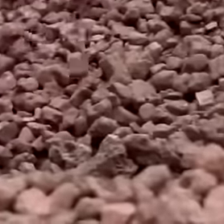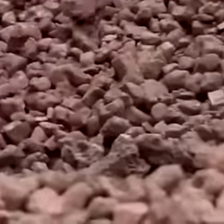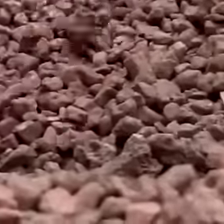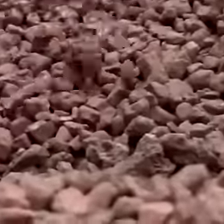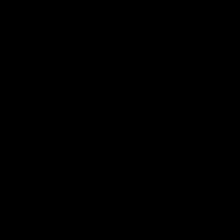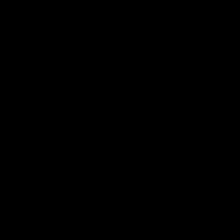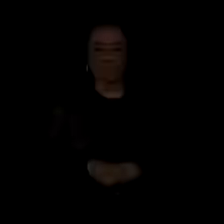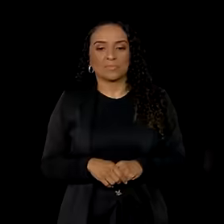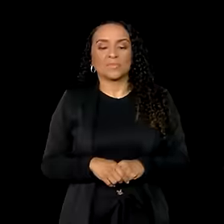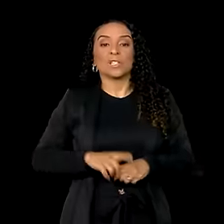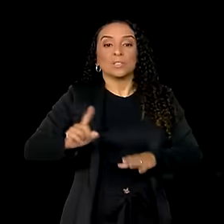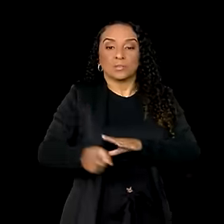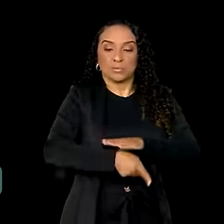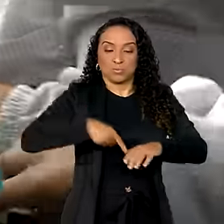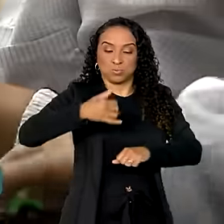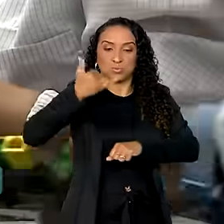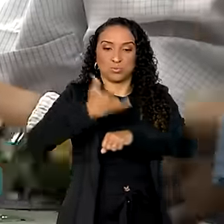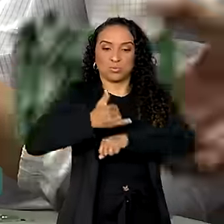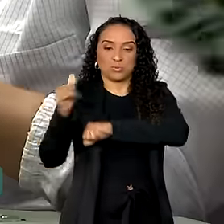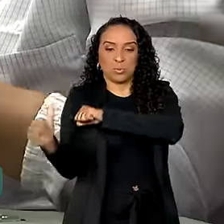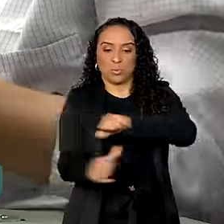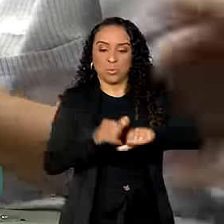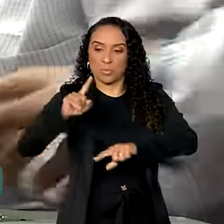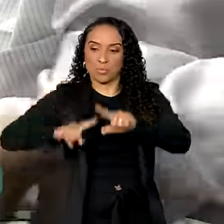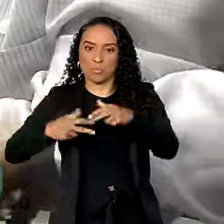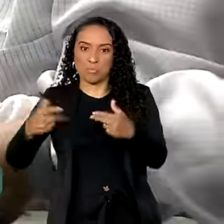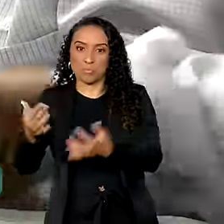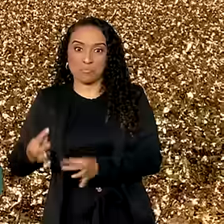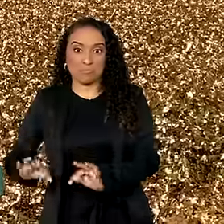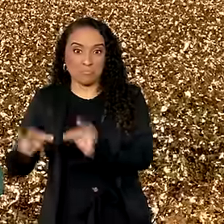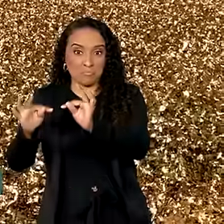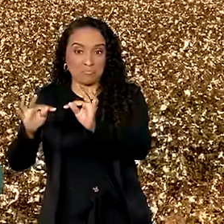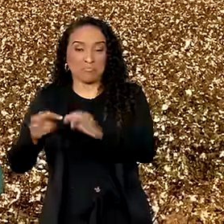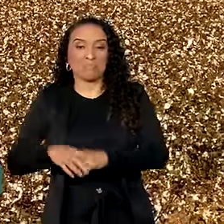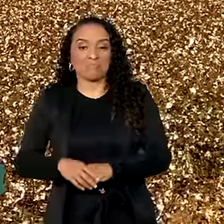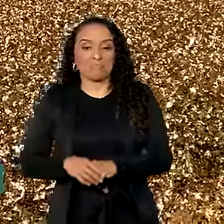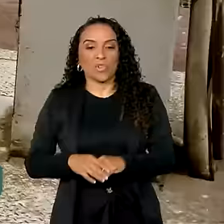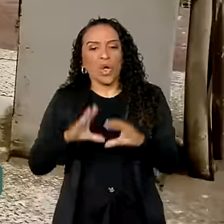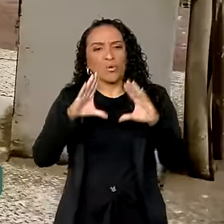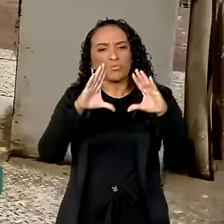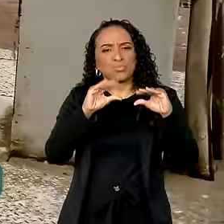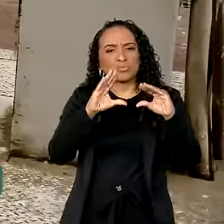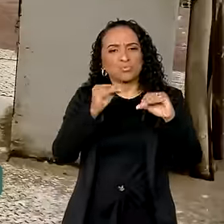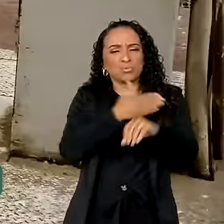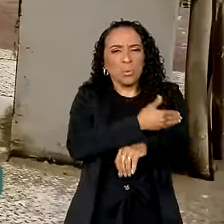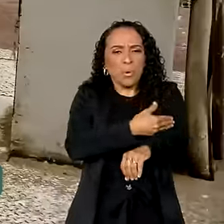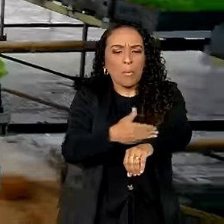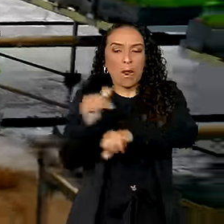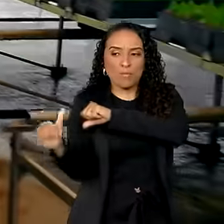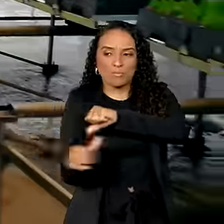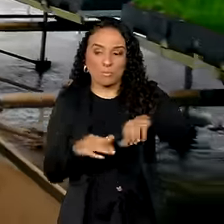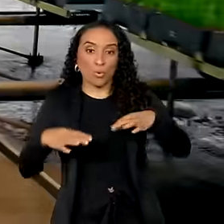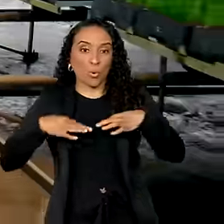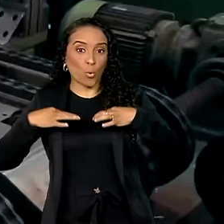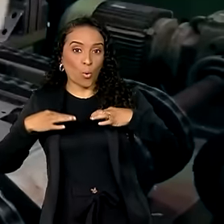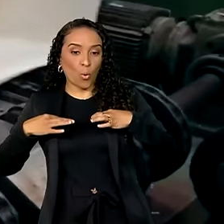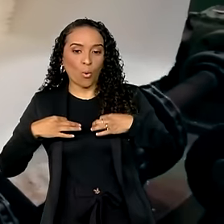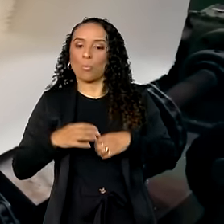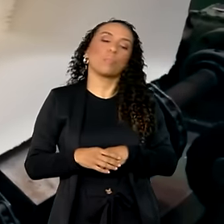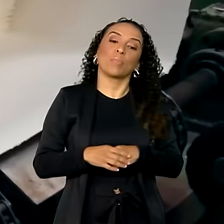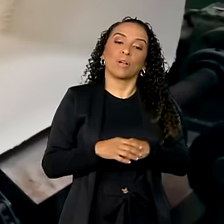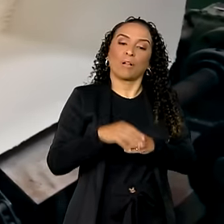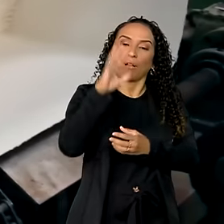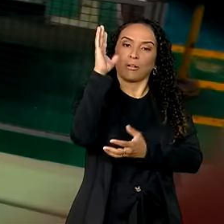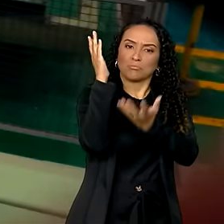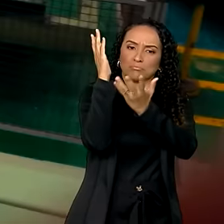Minério de ferro que se transforma em produtos eletrônicos, algodão que vira peça de roupa, celulose que se